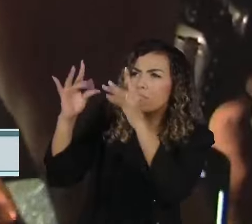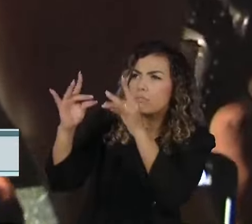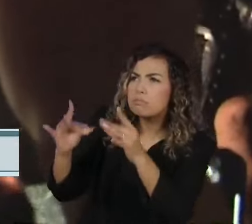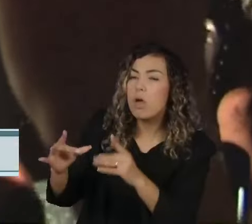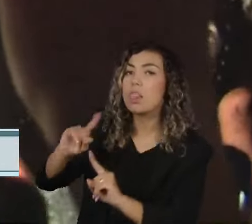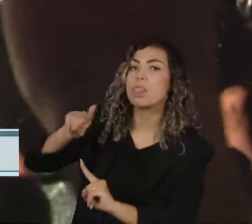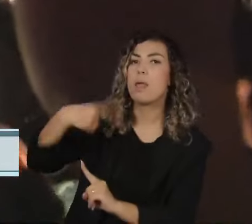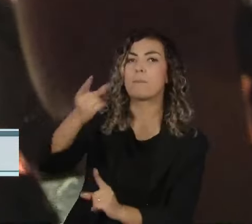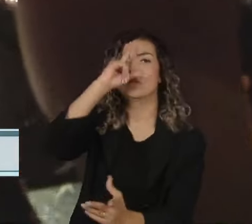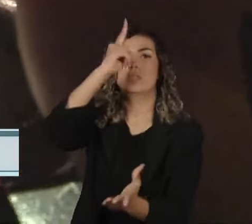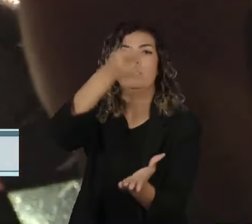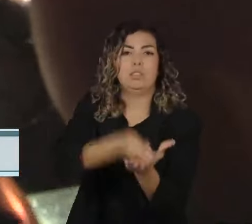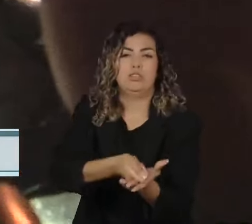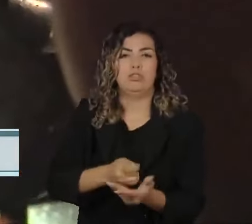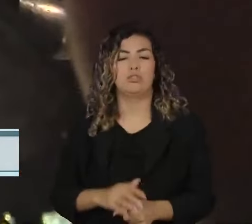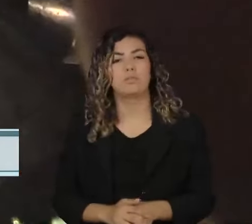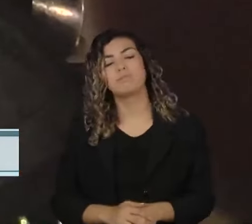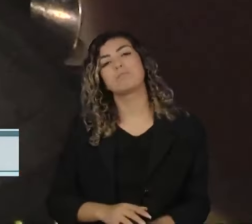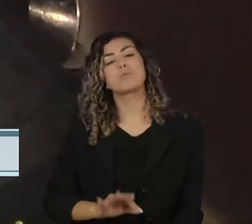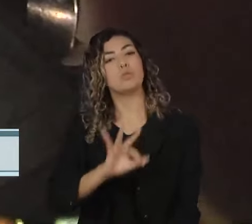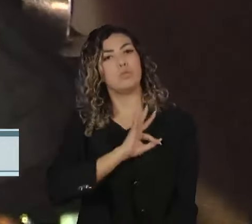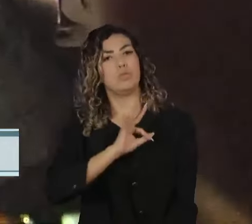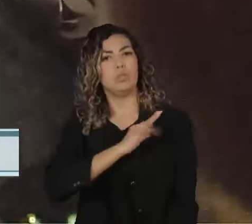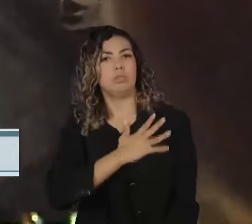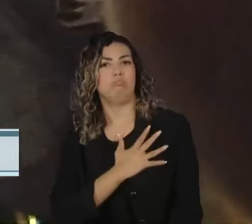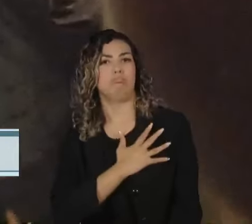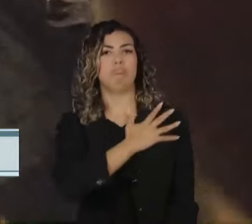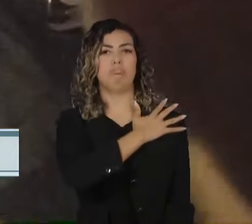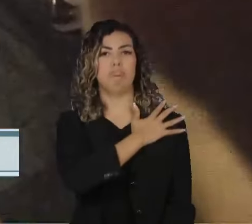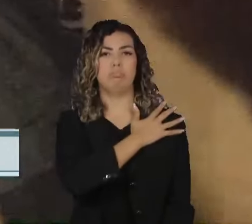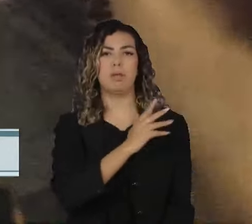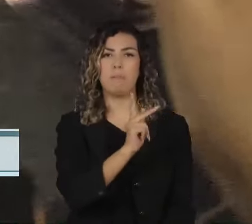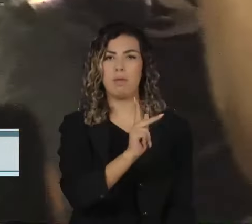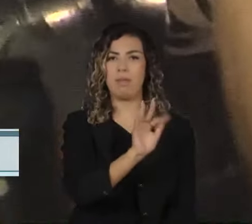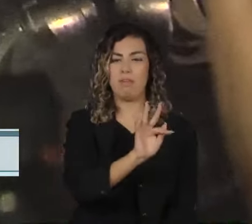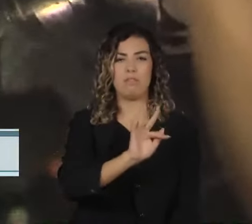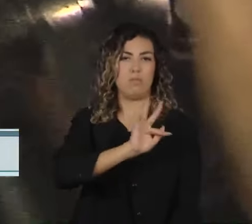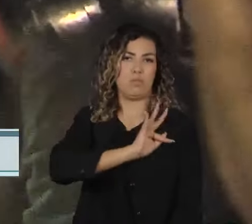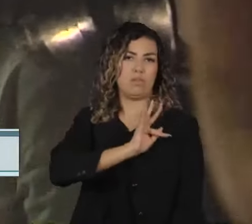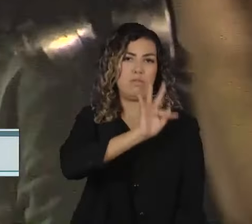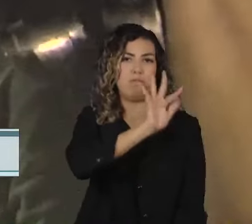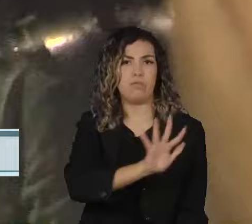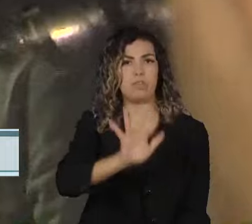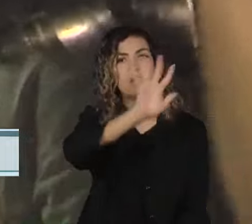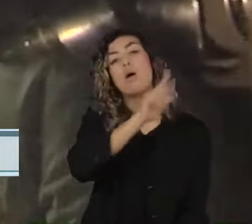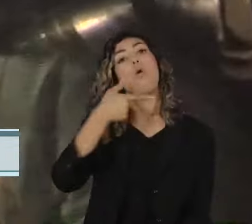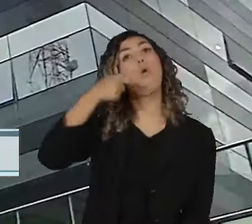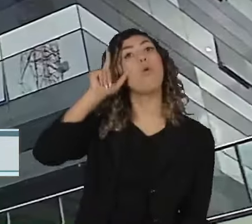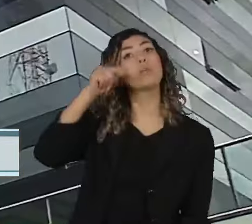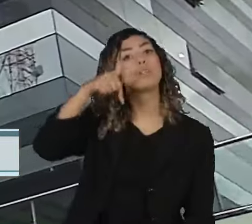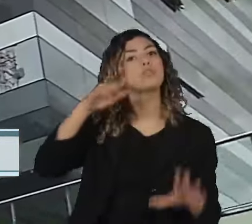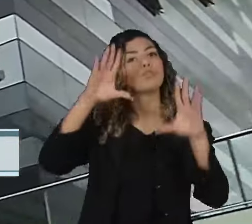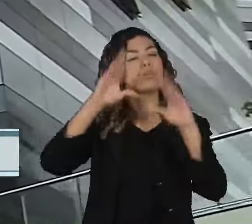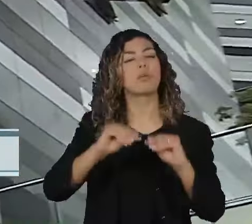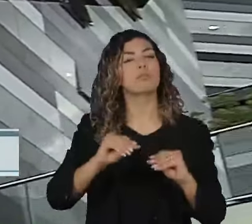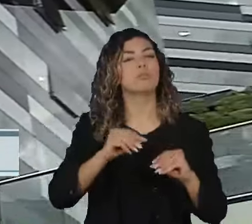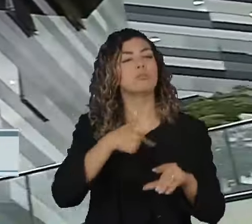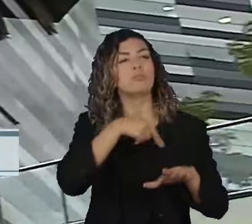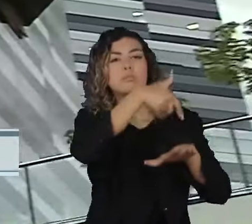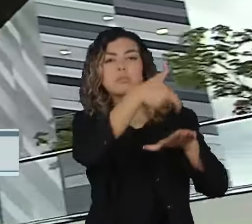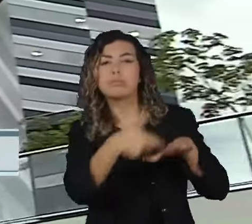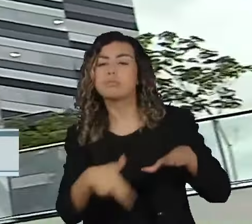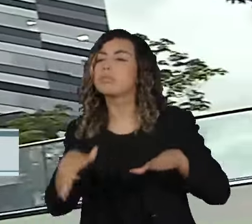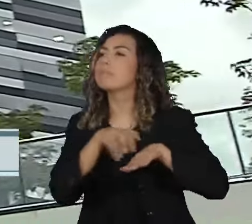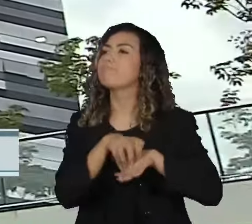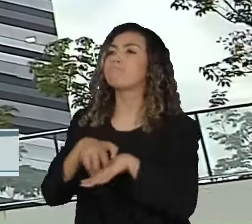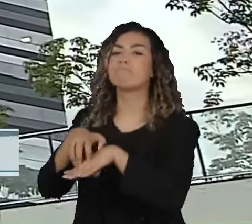tenente coronel deixou a sede da PF por volta de sete da noite, sem falar com a imprensa. Em Brasília, a